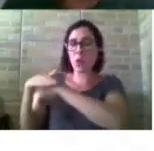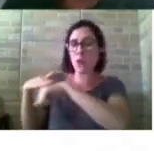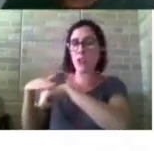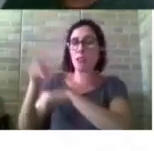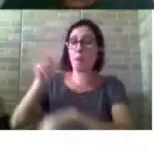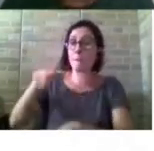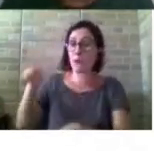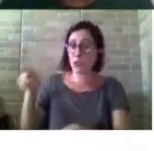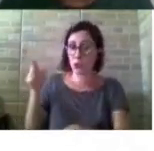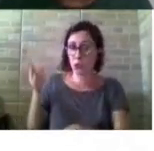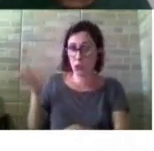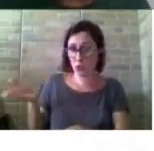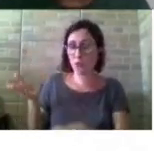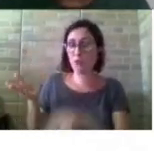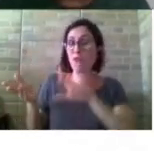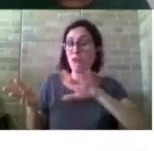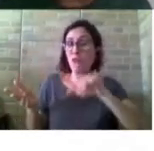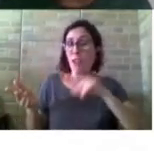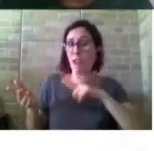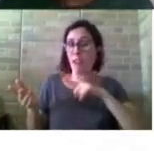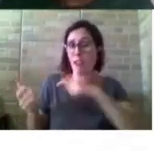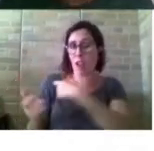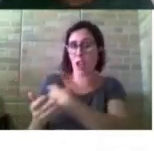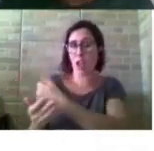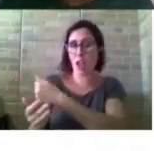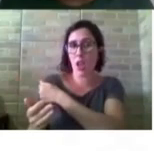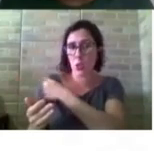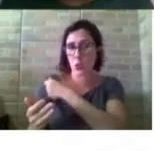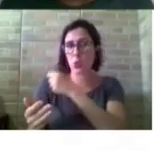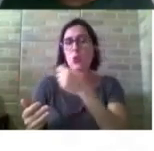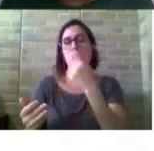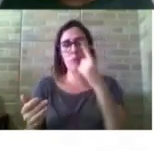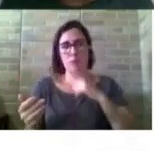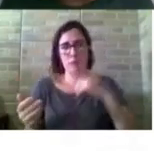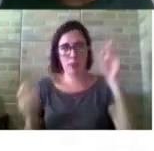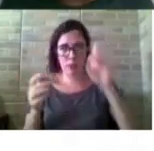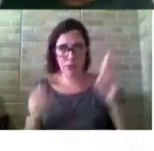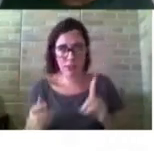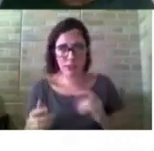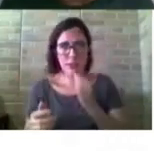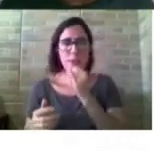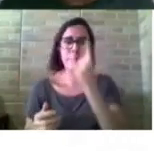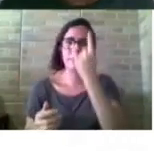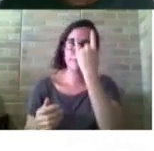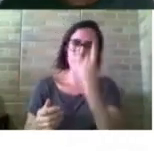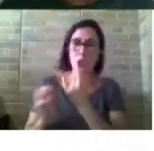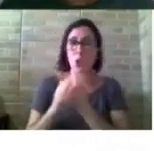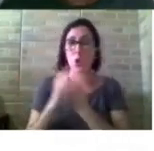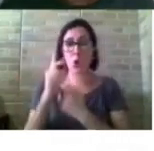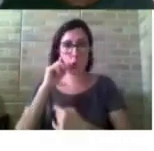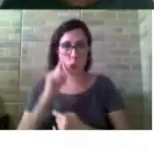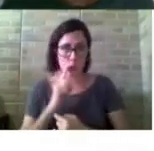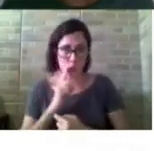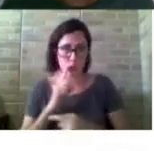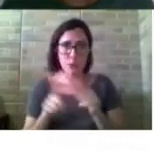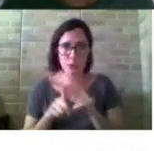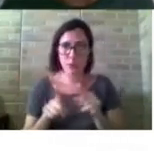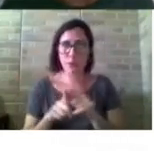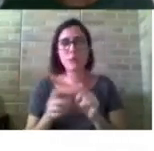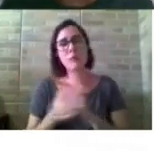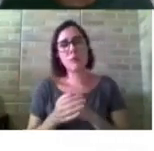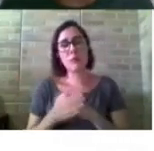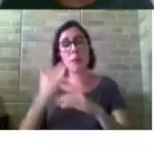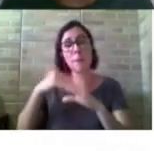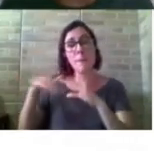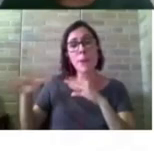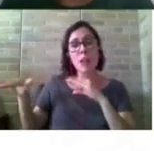caso aqui, os estudantes com deficiência visual, os alunos sujos também, e encaminha orientações acerca dos